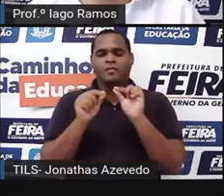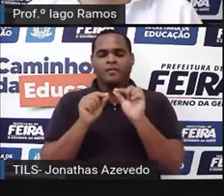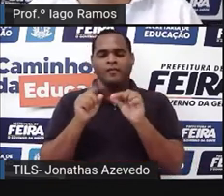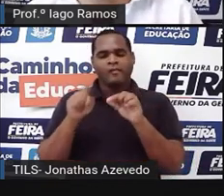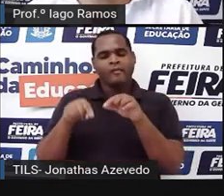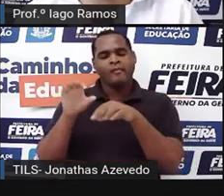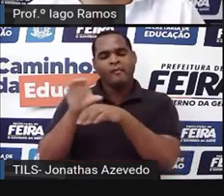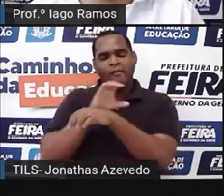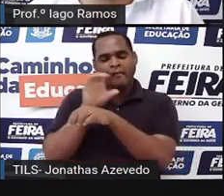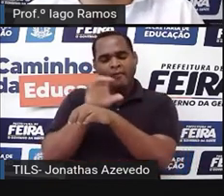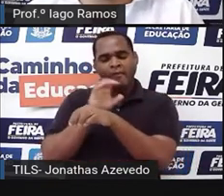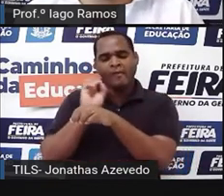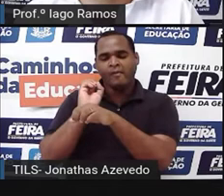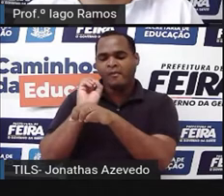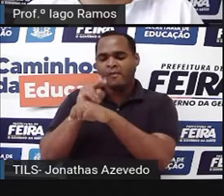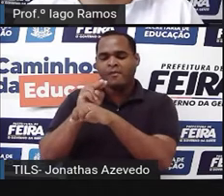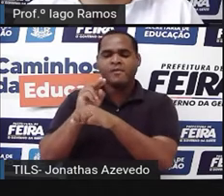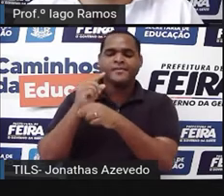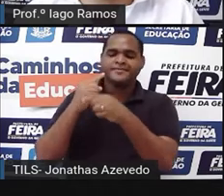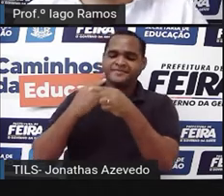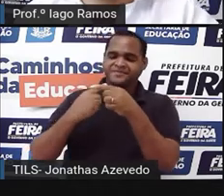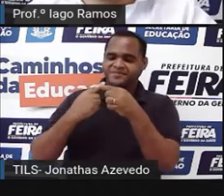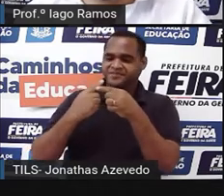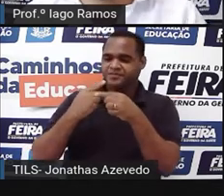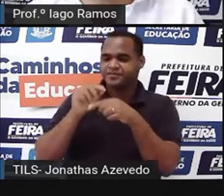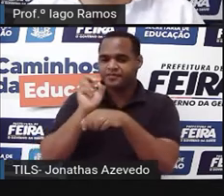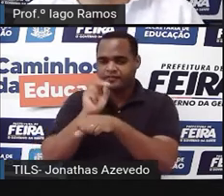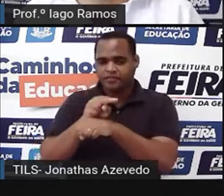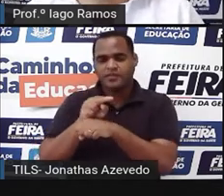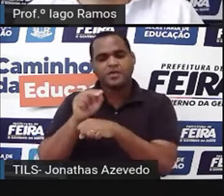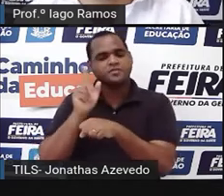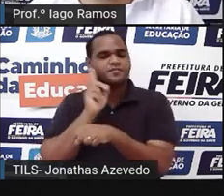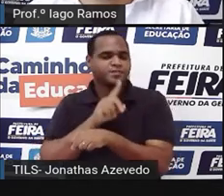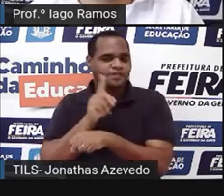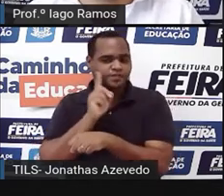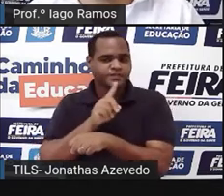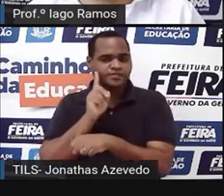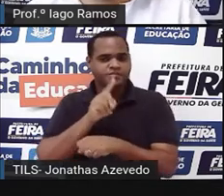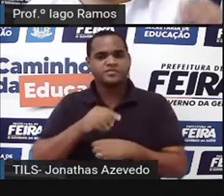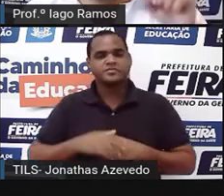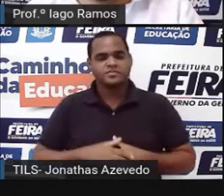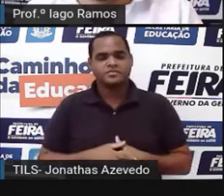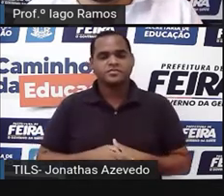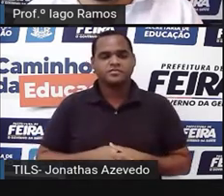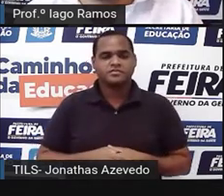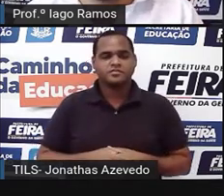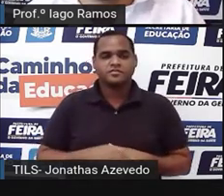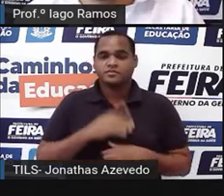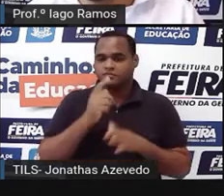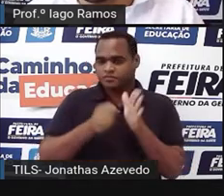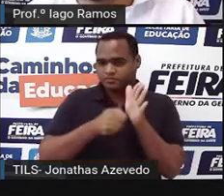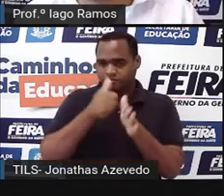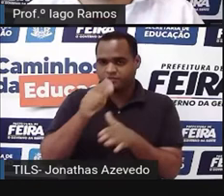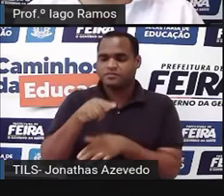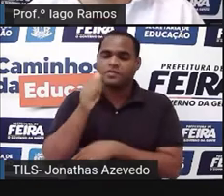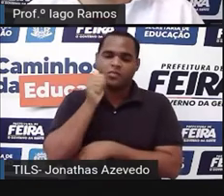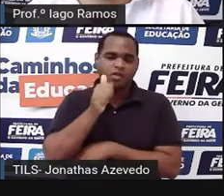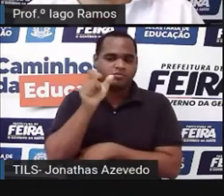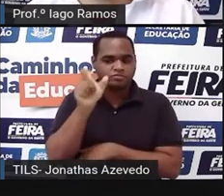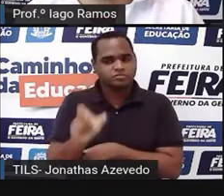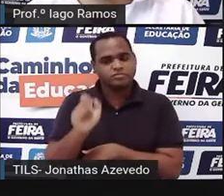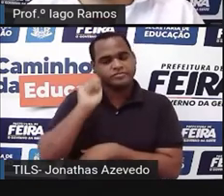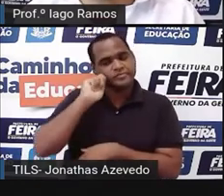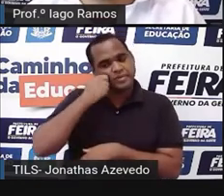cursa a universidade, uma universidade em Virgínia, lá nos Estados Unidos, e foi a primeira mulher negra, né,